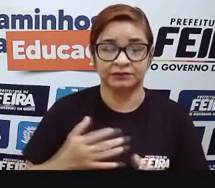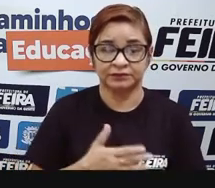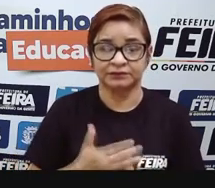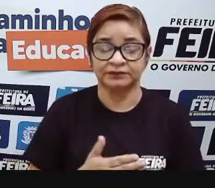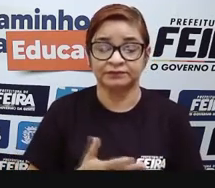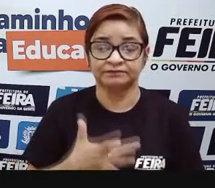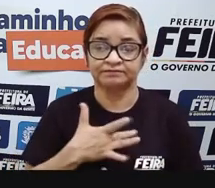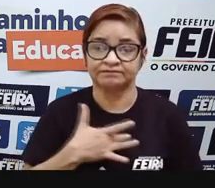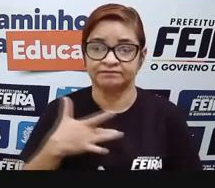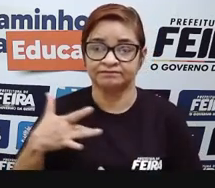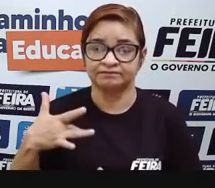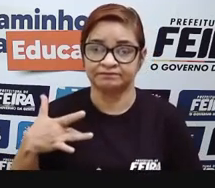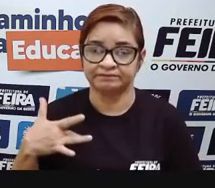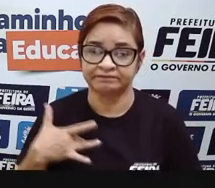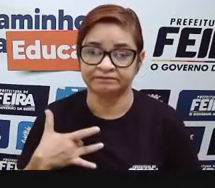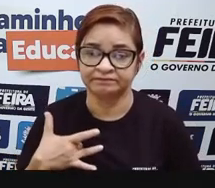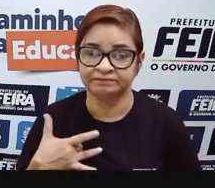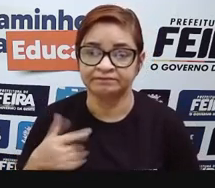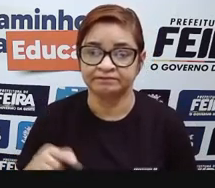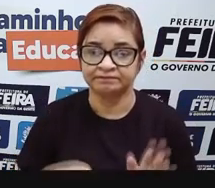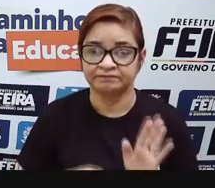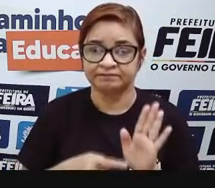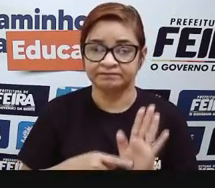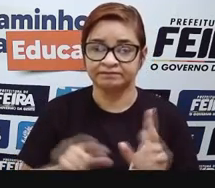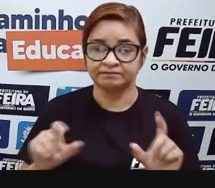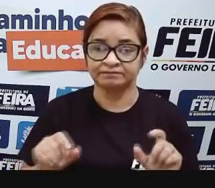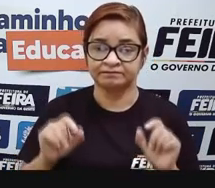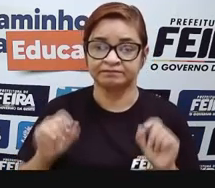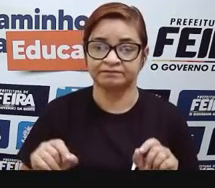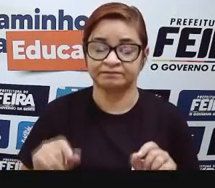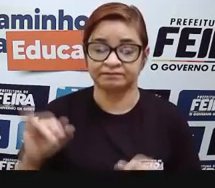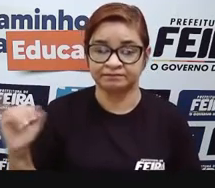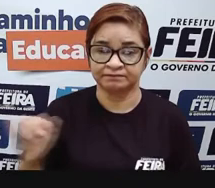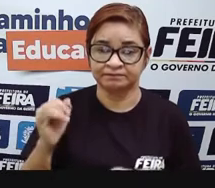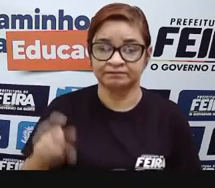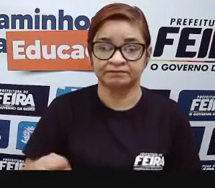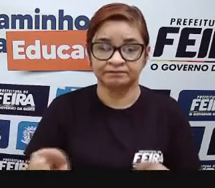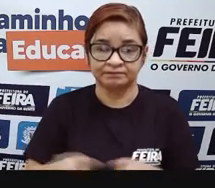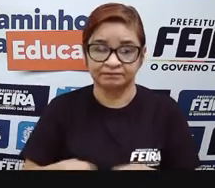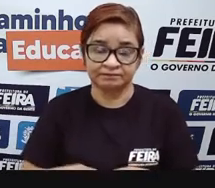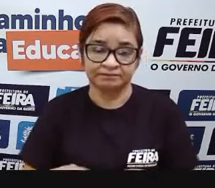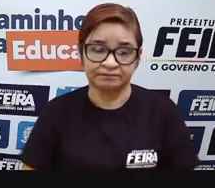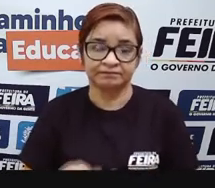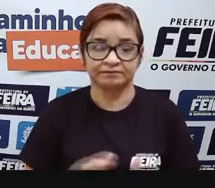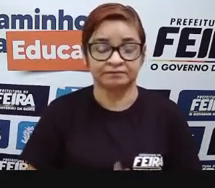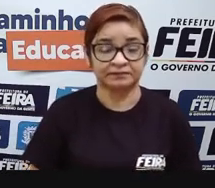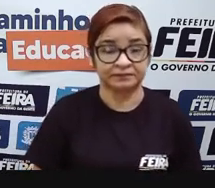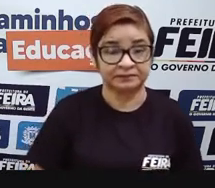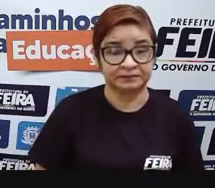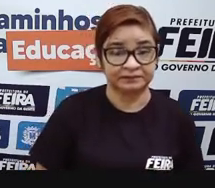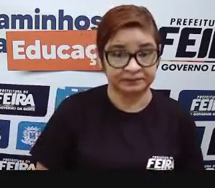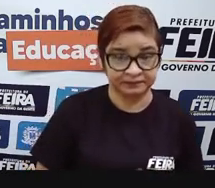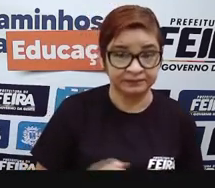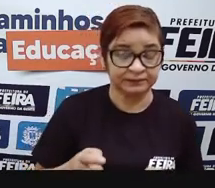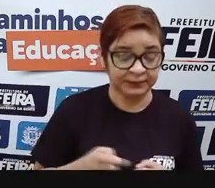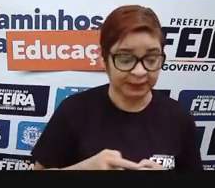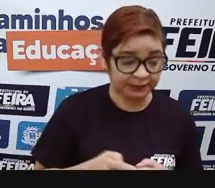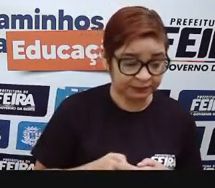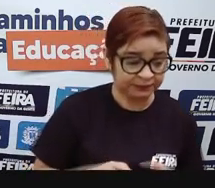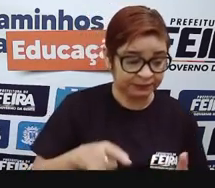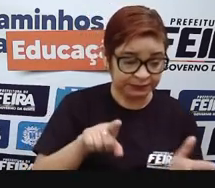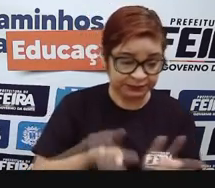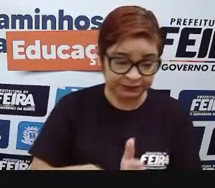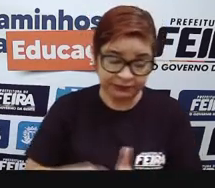saúde, o município de Feira de Santana apresenta-se como referencial na área de assistência médica sanitária, principalmente na rede